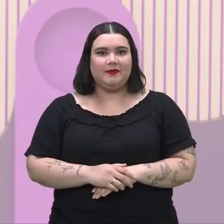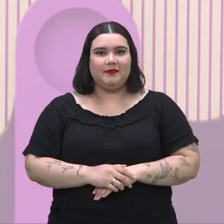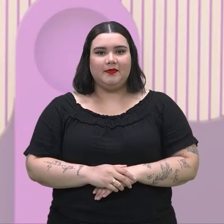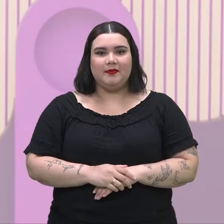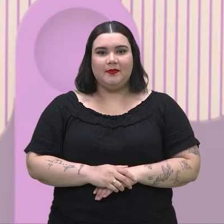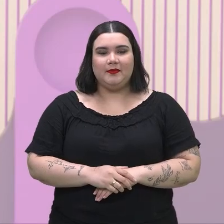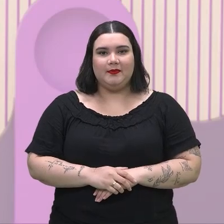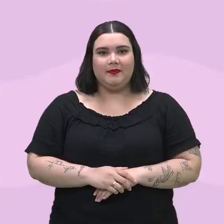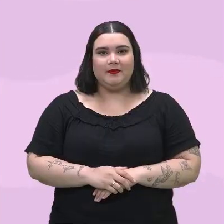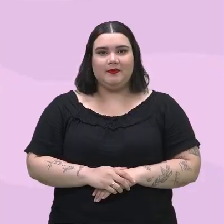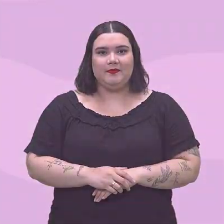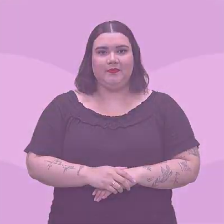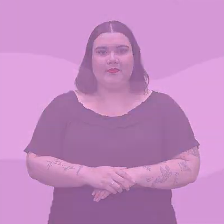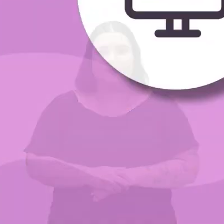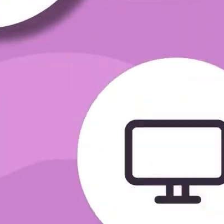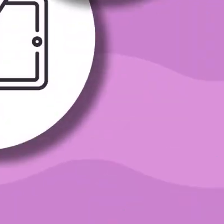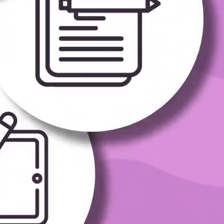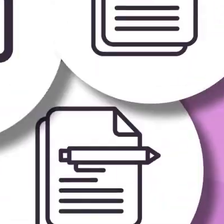dar início à nossa aula.